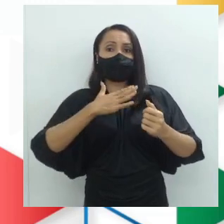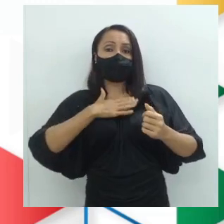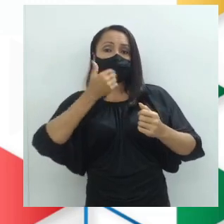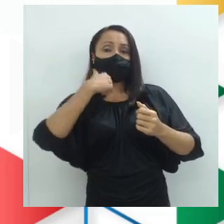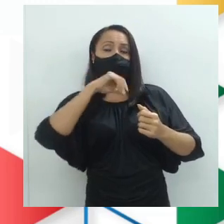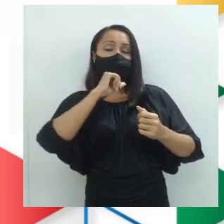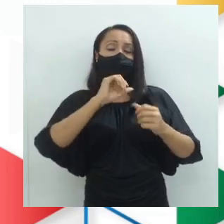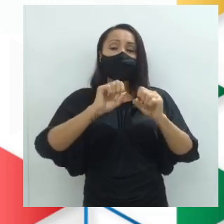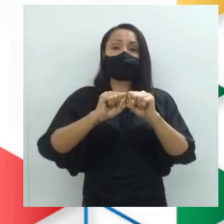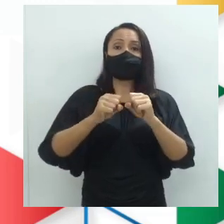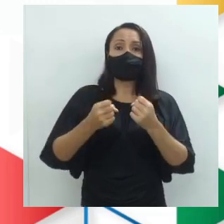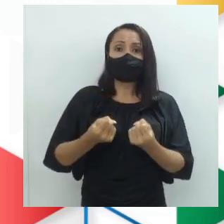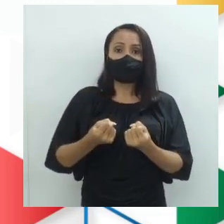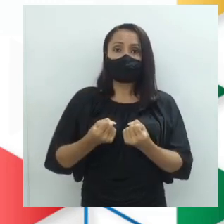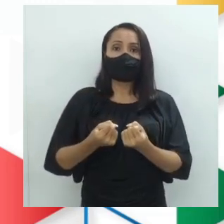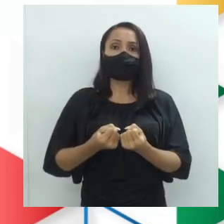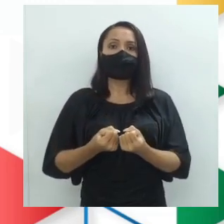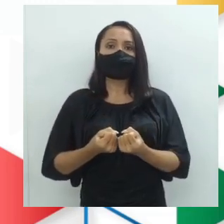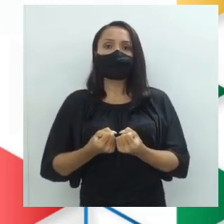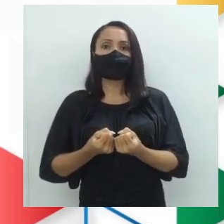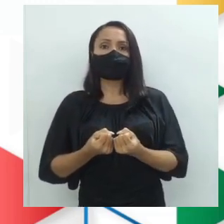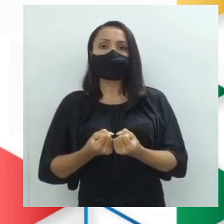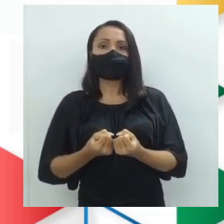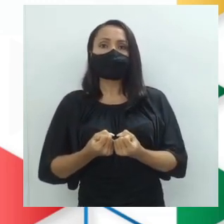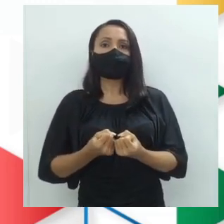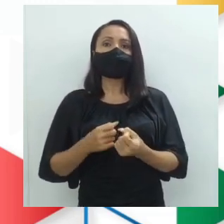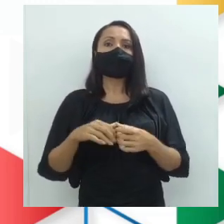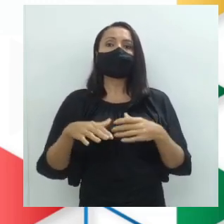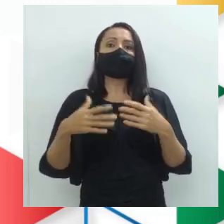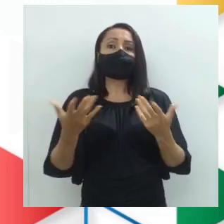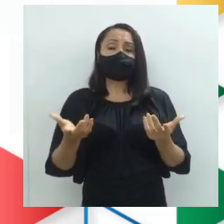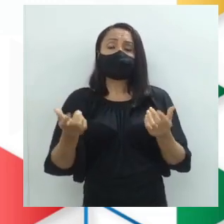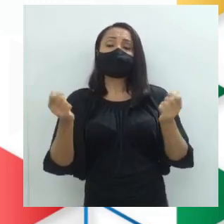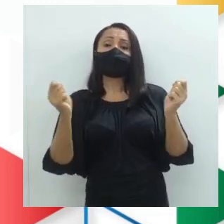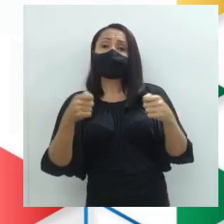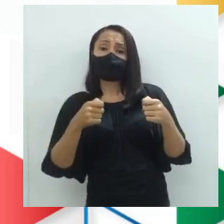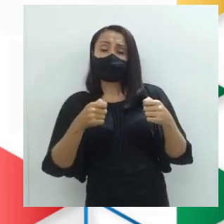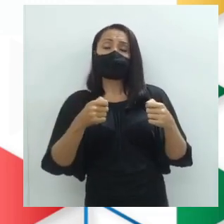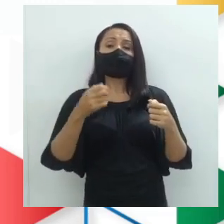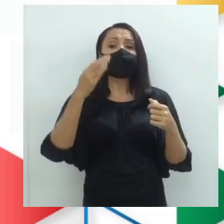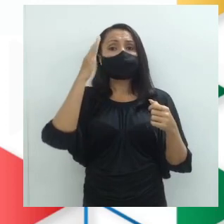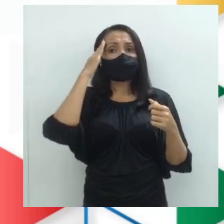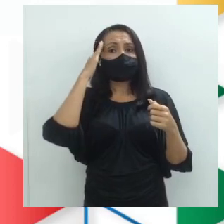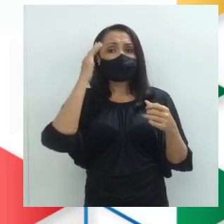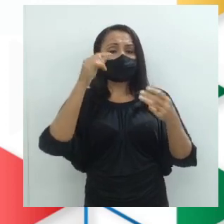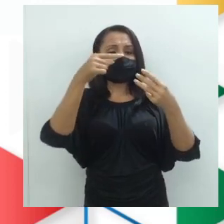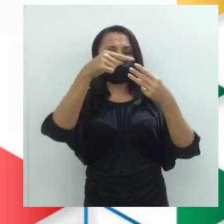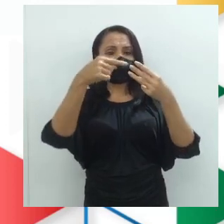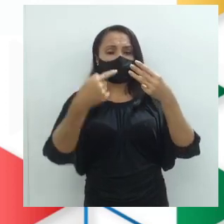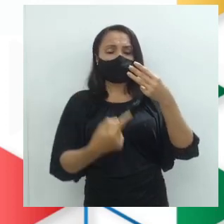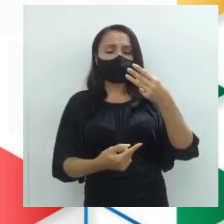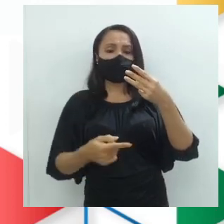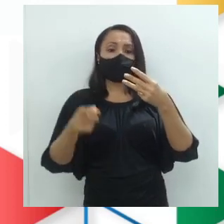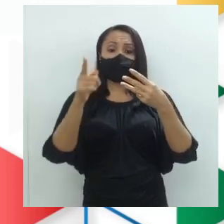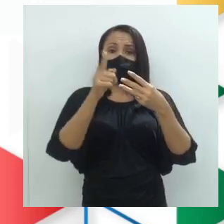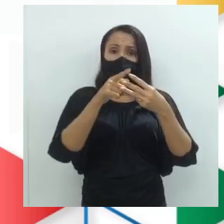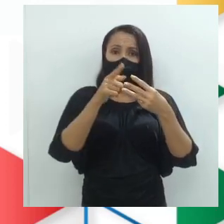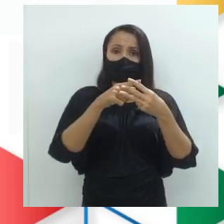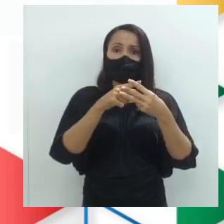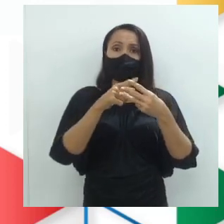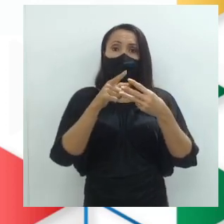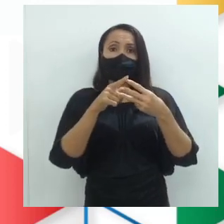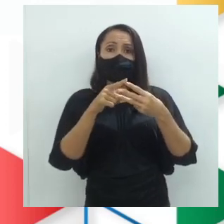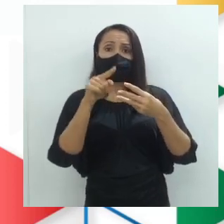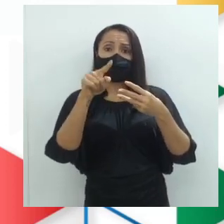Com este enunciado, nós temos, podemos entender três pontos. Podemos concluir que, primeiro,